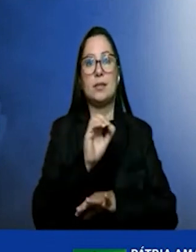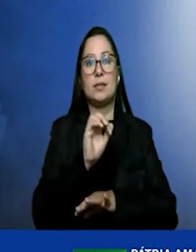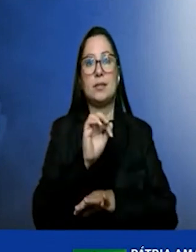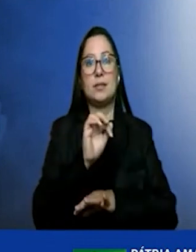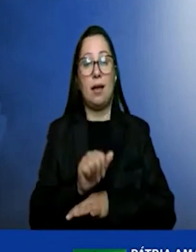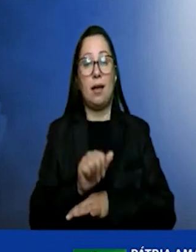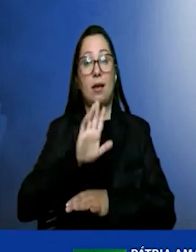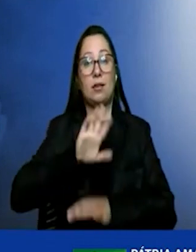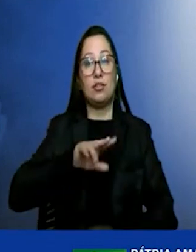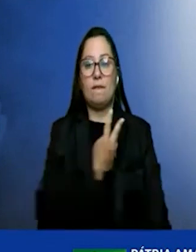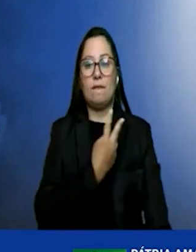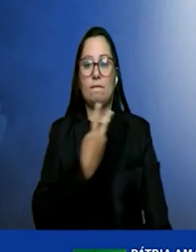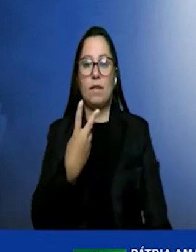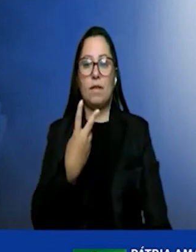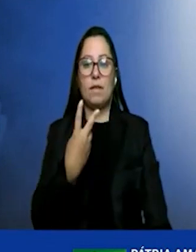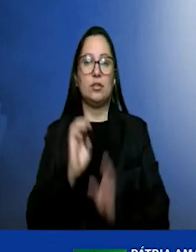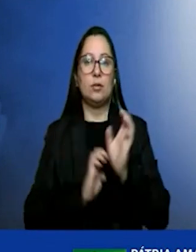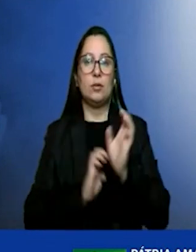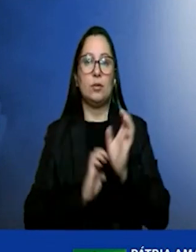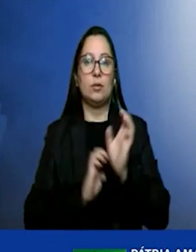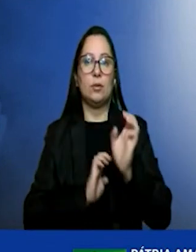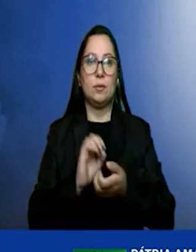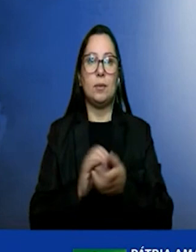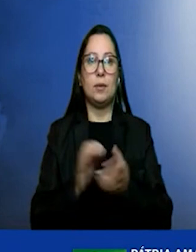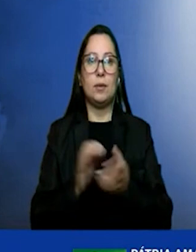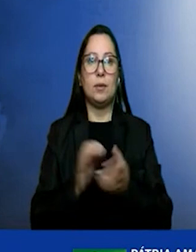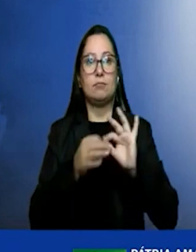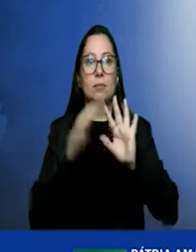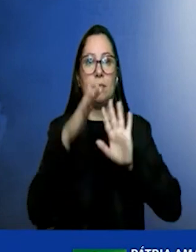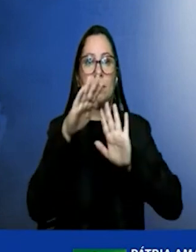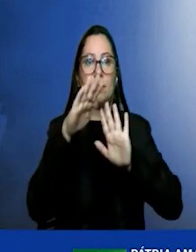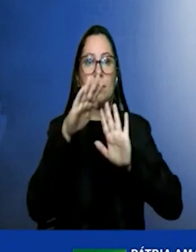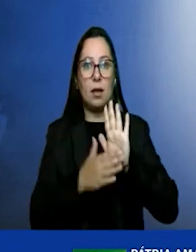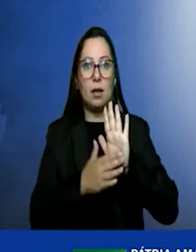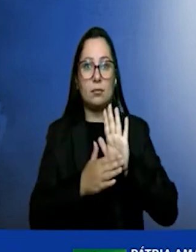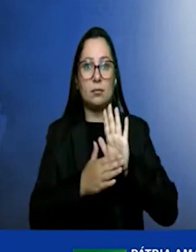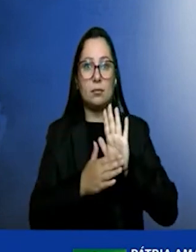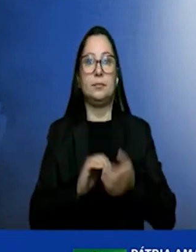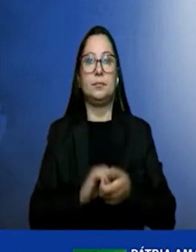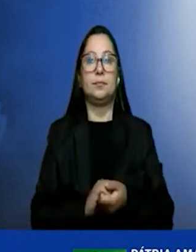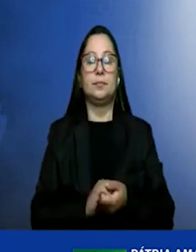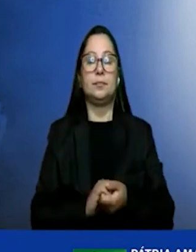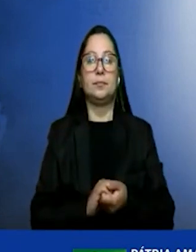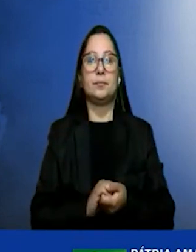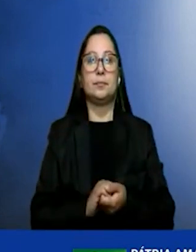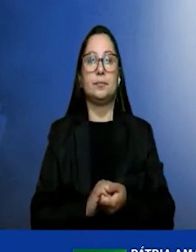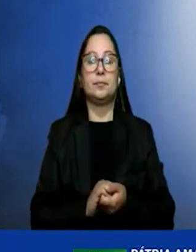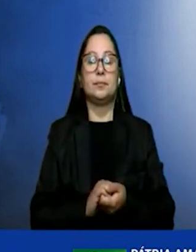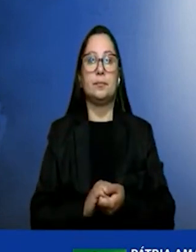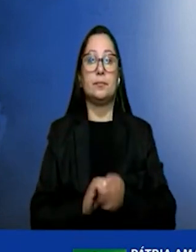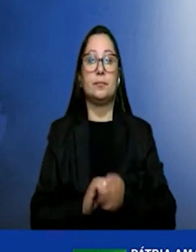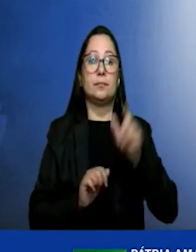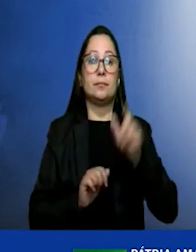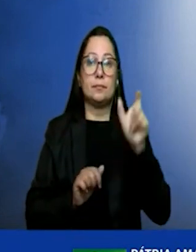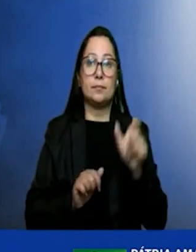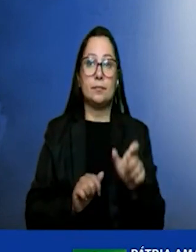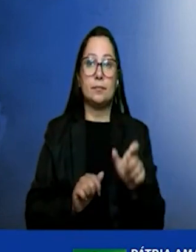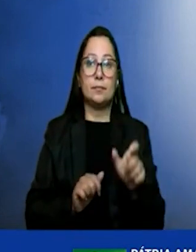empresas estão aí relacionadas essas que estão do lado esquerdo já indicaram os seus